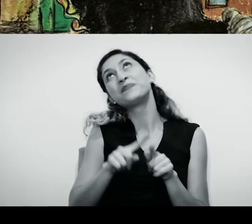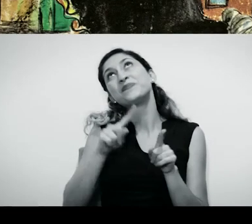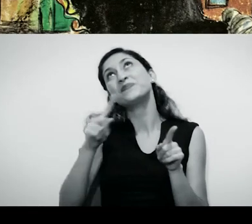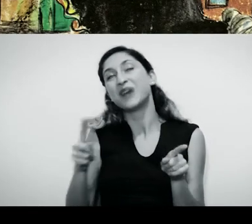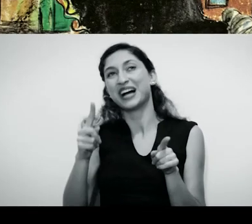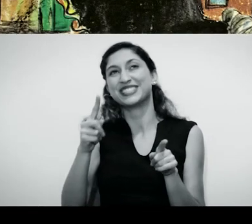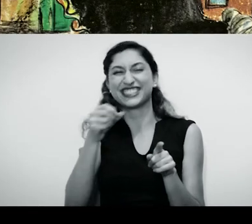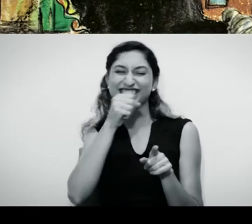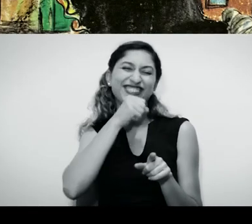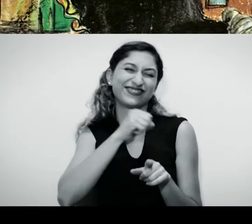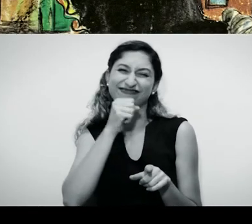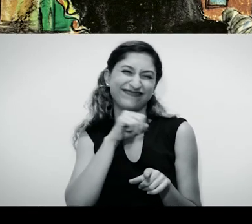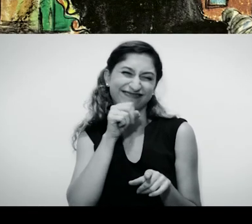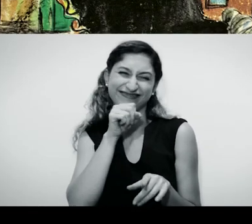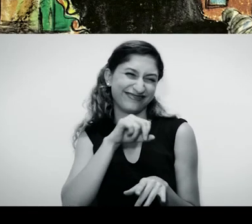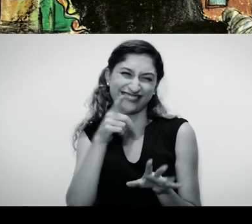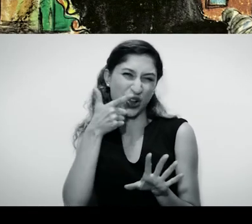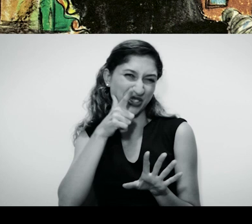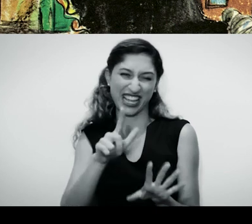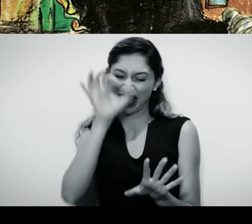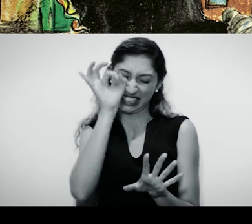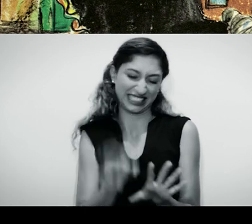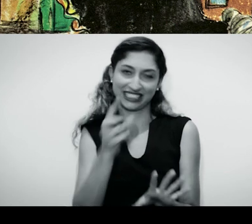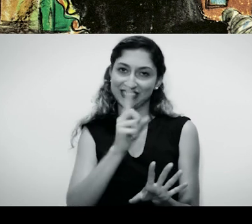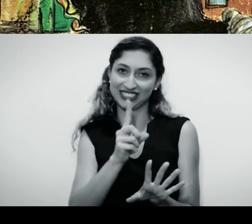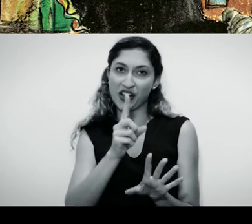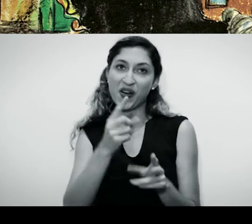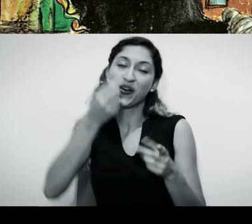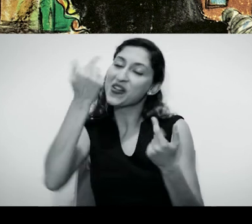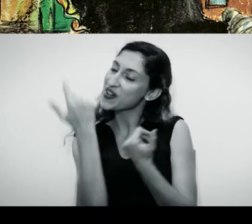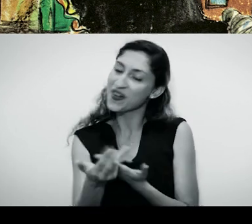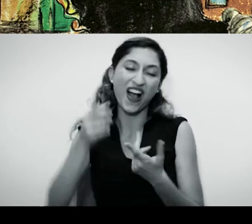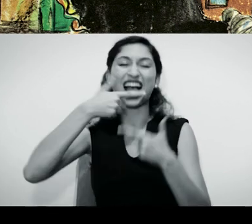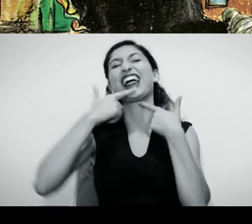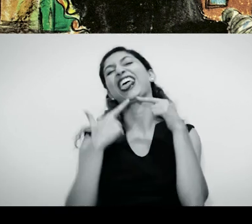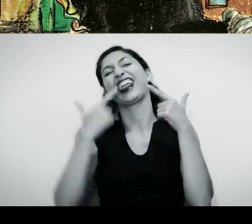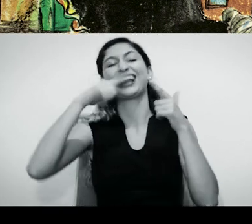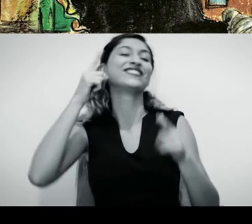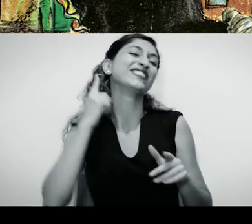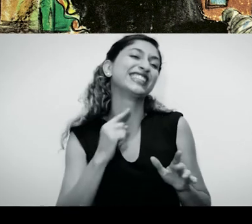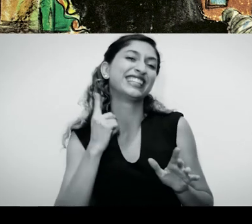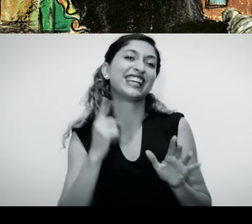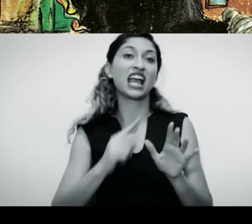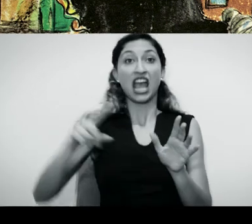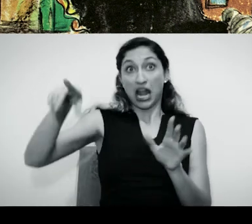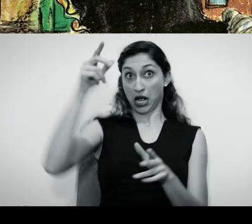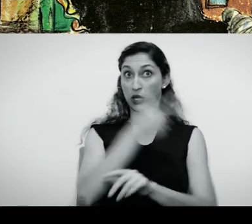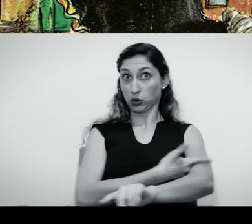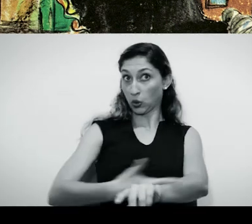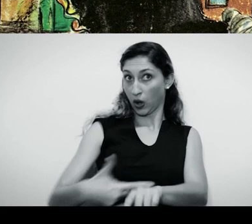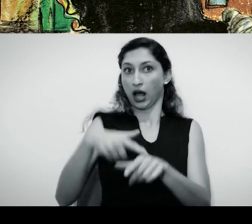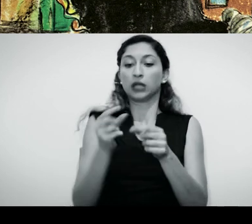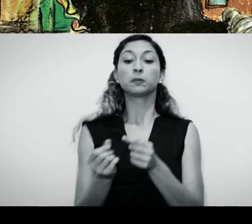Cambalhota não tem jeito. É uma velha engraçada, mineira, bem educada, reza o terço, vai